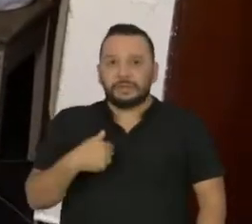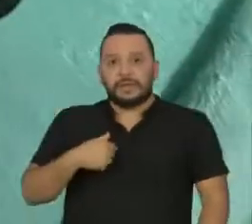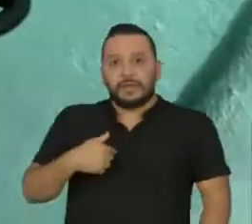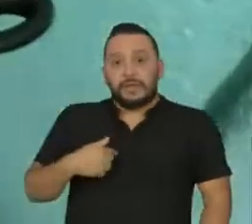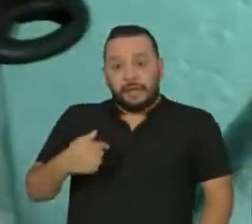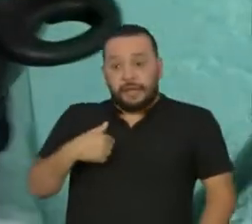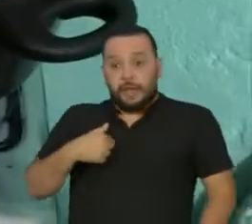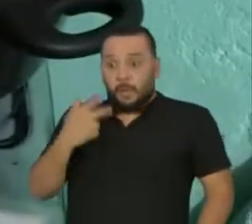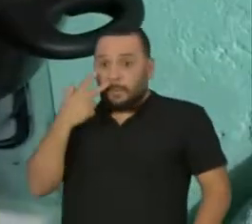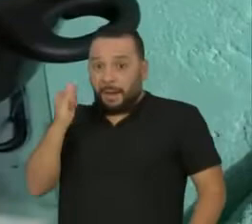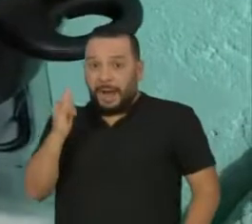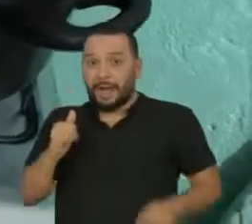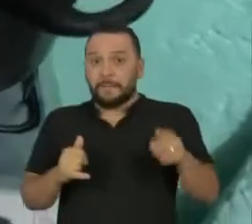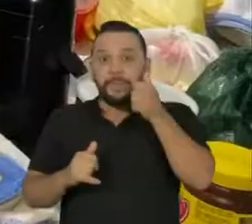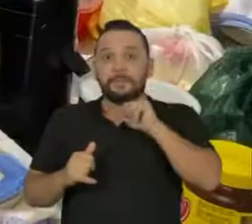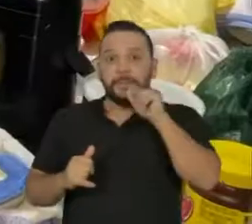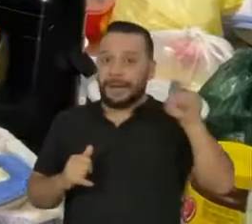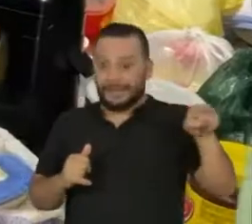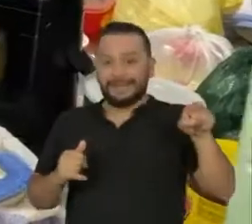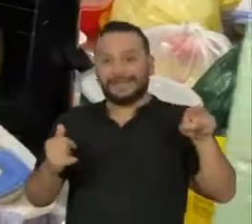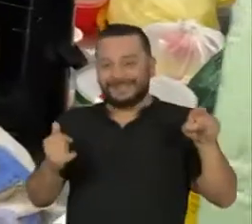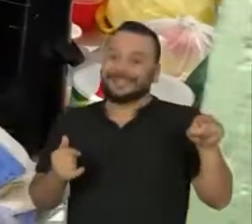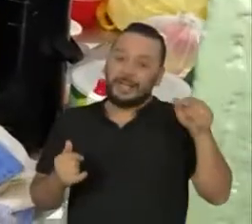minha mãe, a mãe. Ó, um cuscuz.